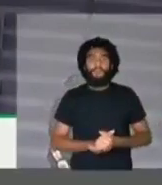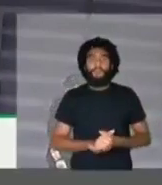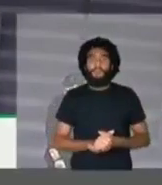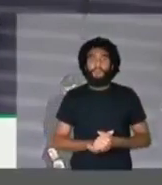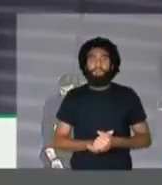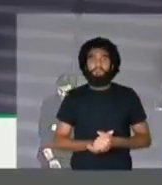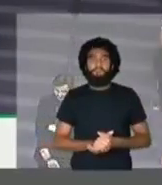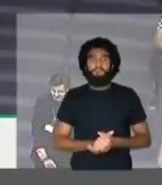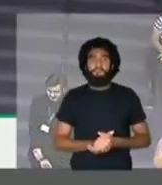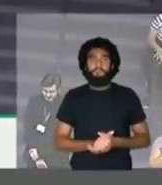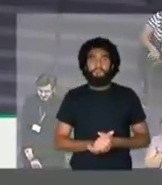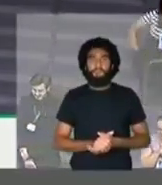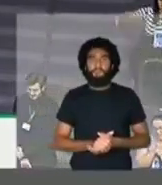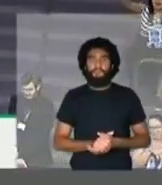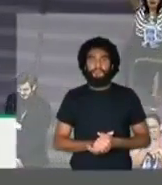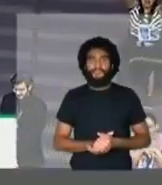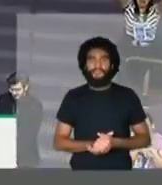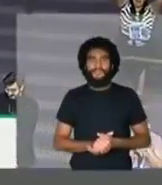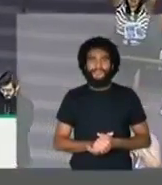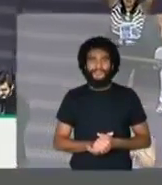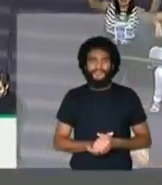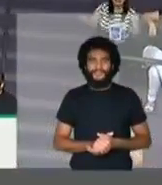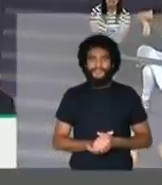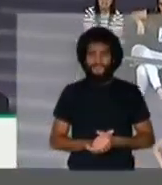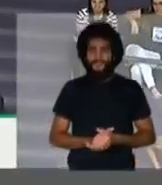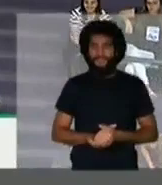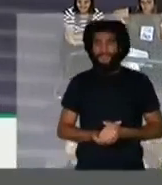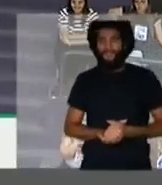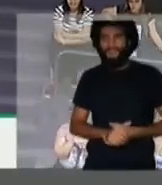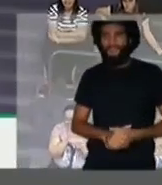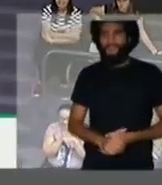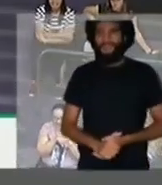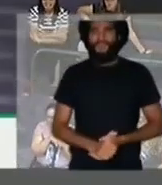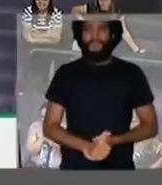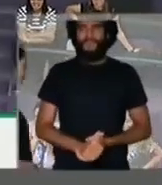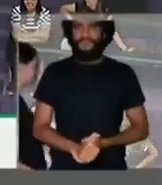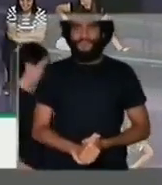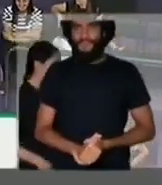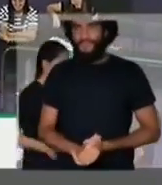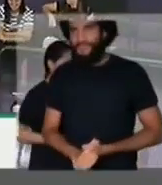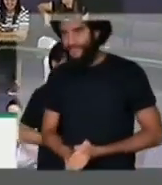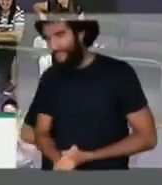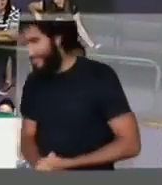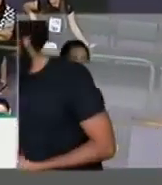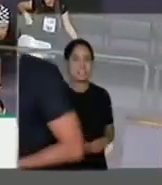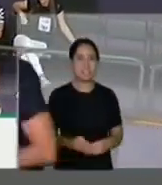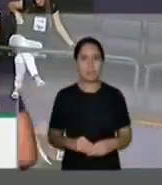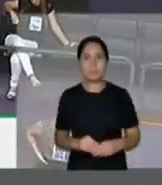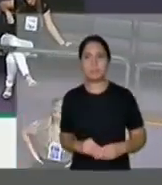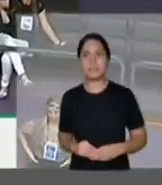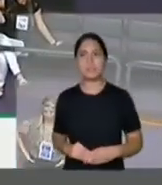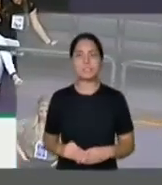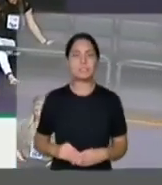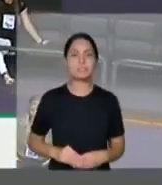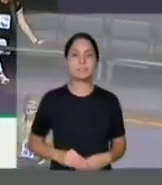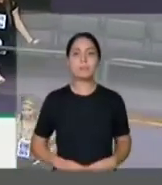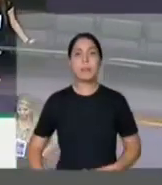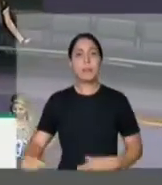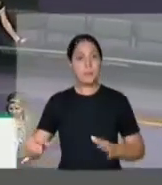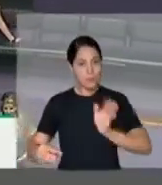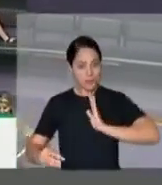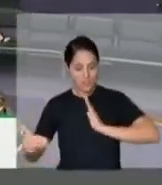Vixe Maria, hein? Longe demais toda a vida, hein? Beijo do coração a todo o povo. Abençoado do Amazonas, tem?